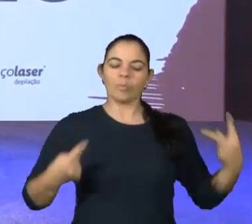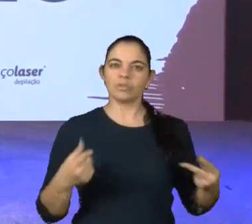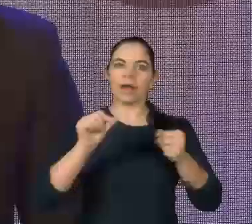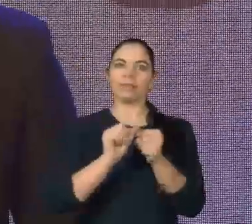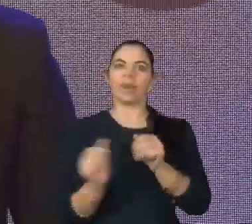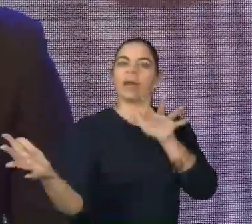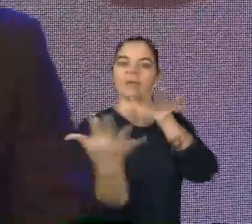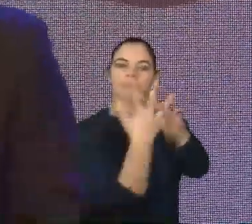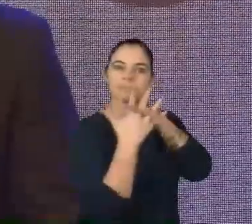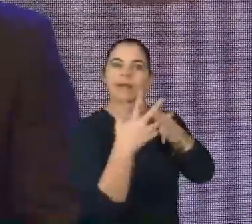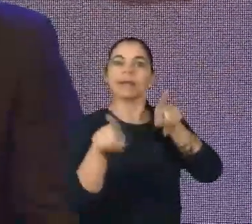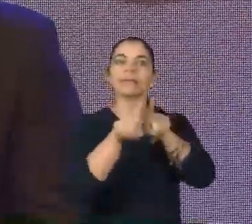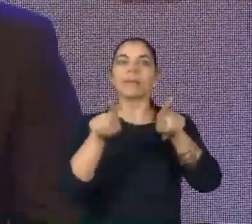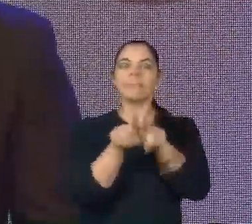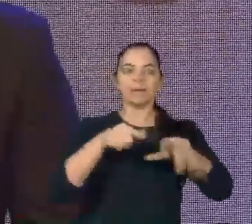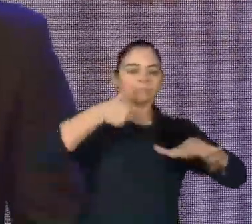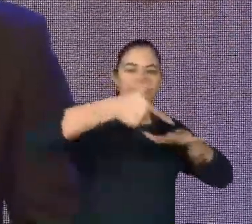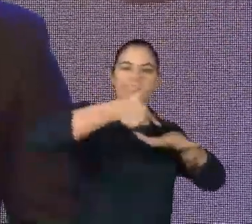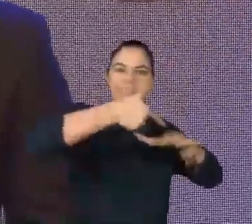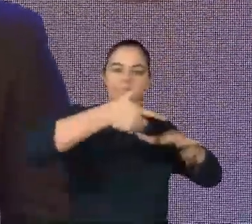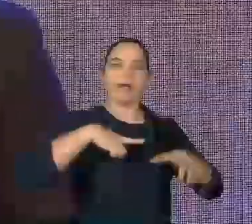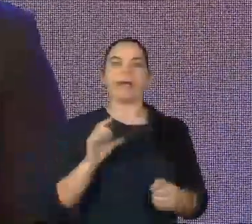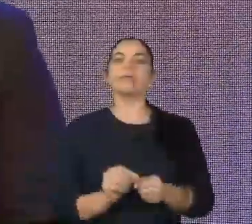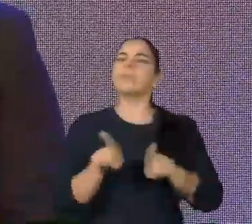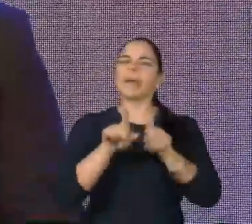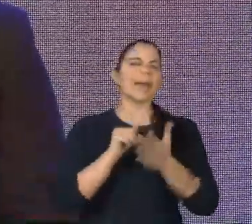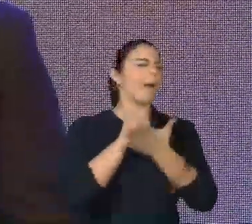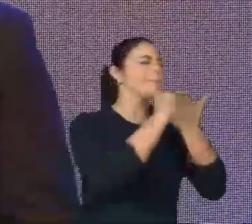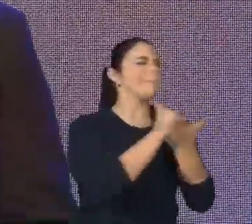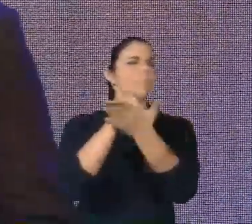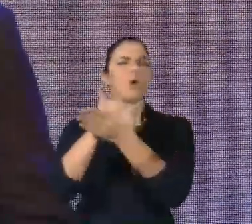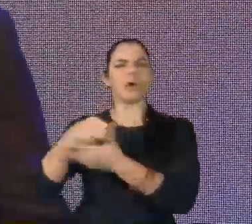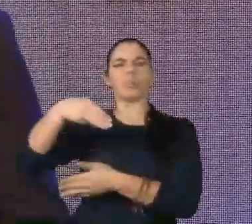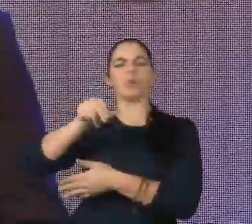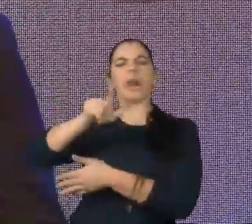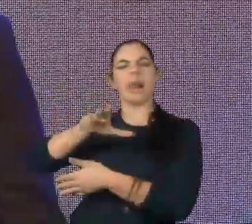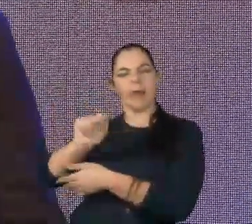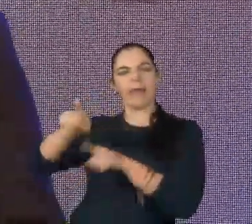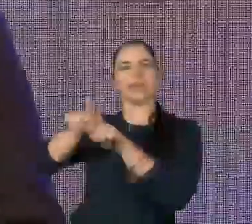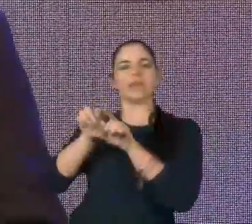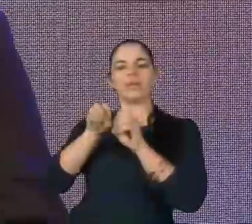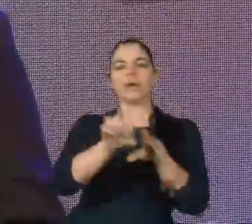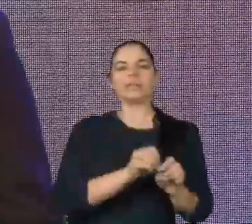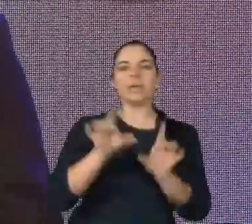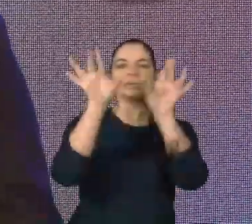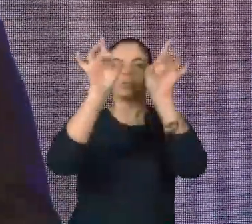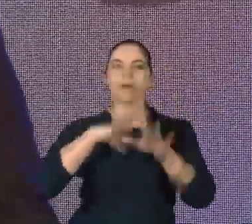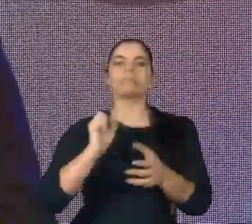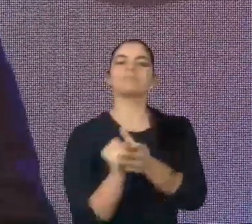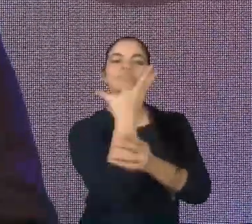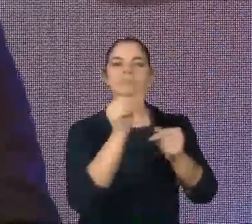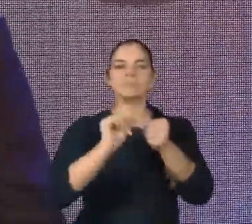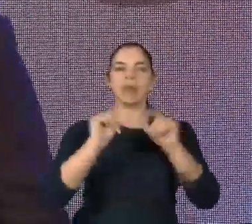Serendipidade e da empresa Espaço Laser. Tem o apoio das empresas Moleque e Moleca, Educação Especial, Semeares,